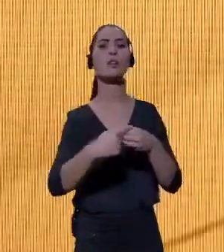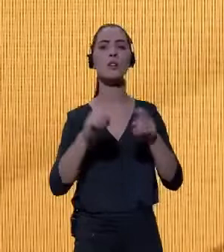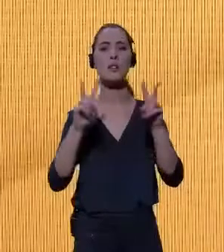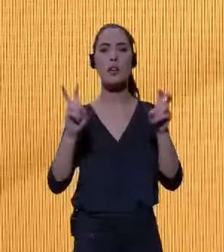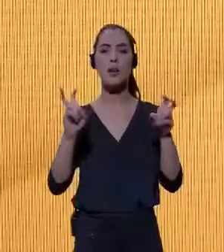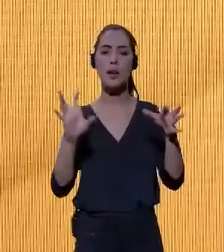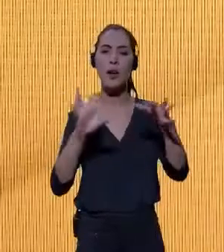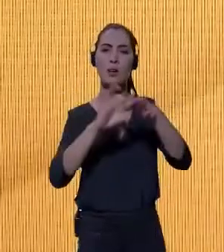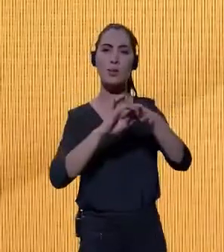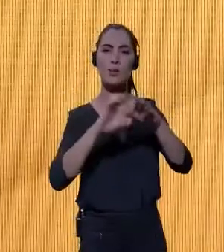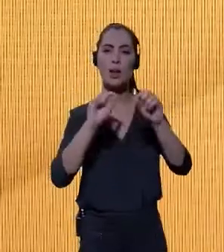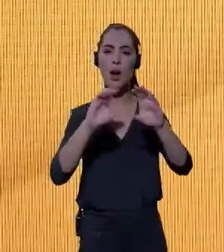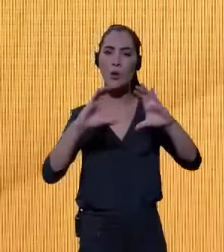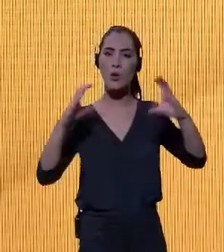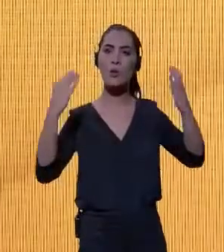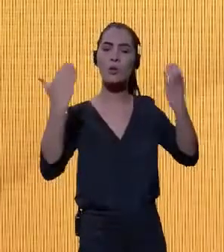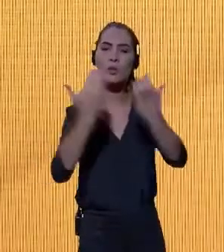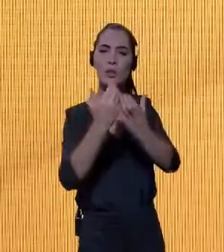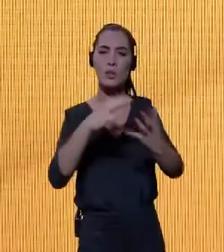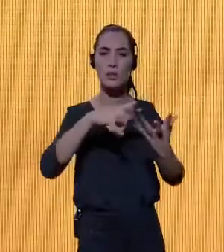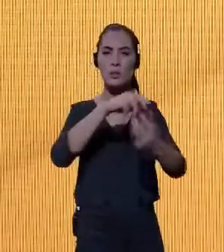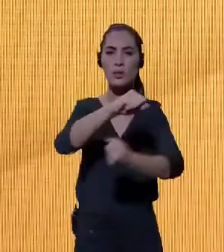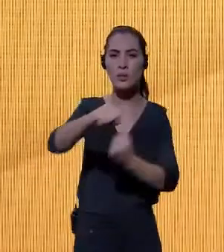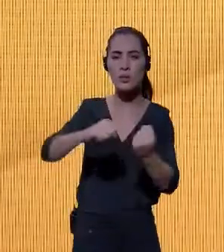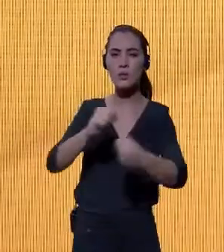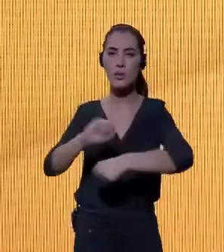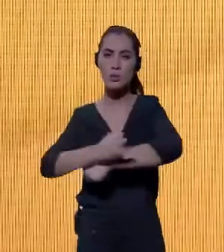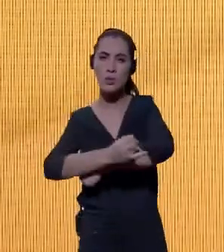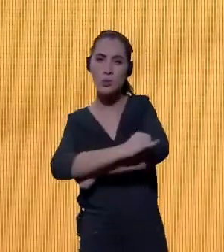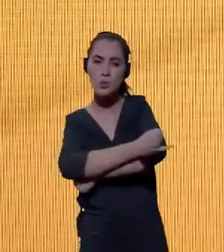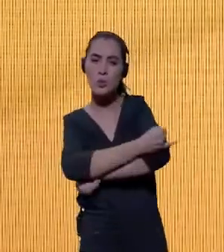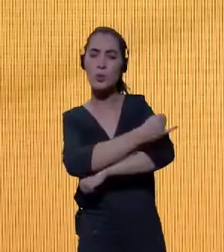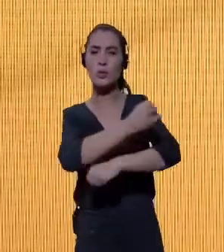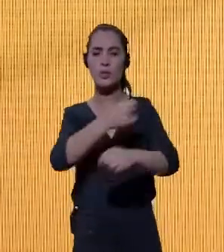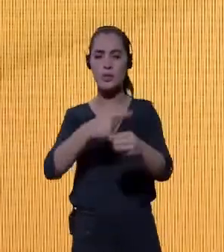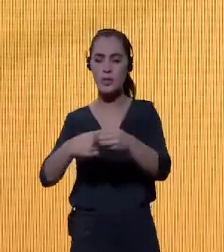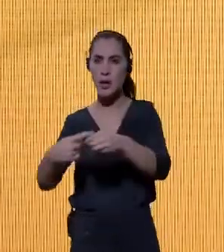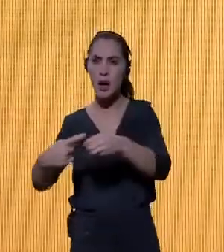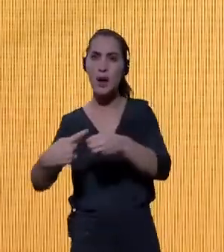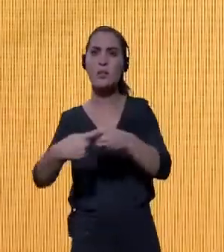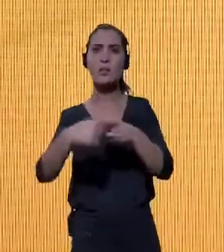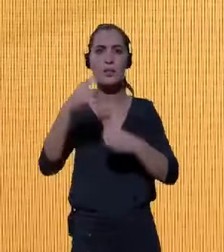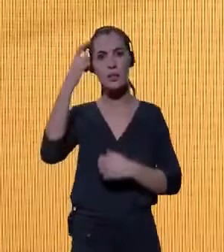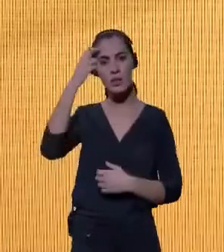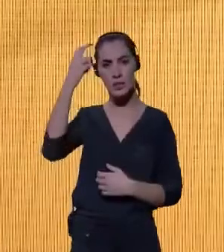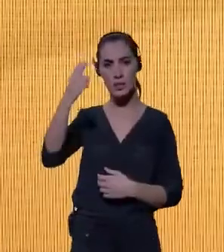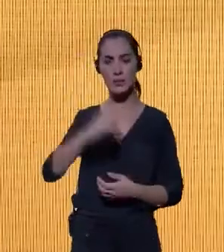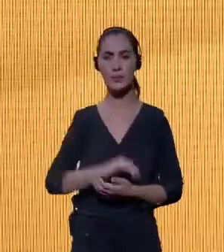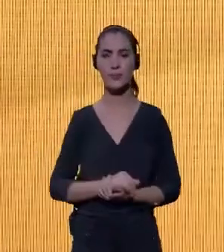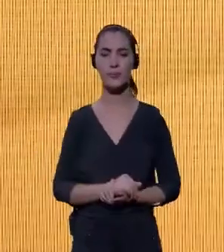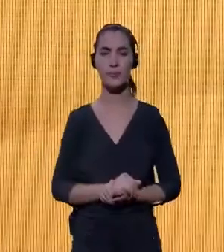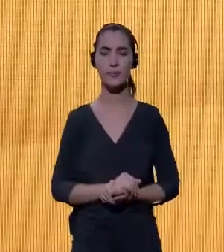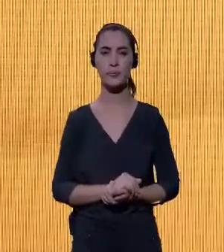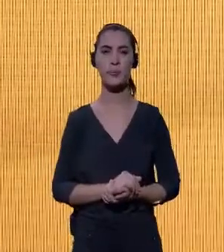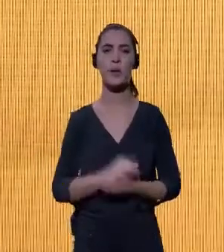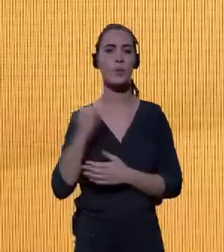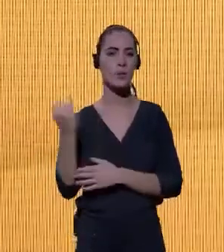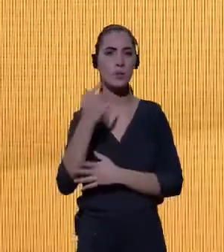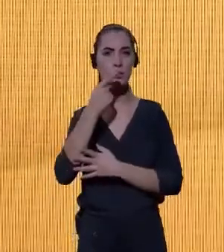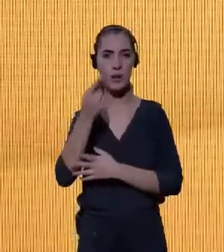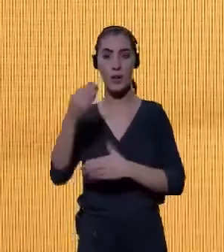sustentáveis. Infraestrutura urbana, cidades inteligentes. E aí é importante ressaltar que no Brasil,